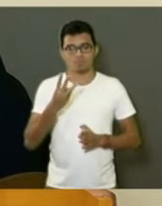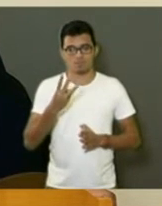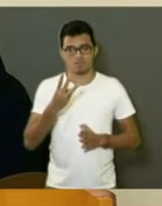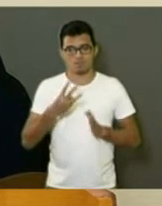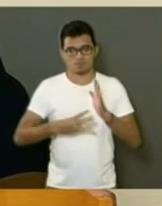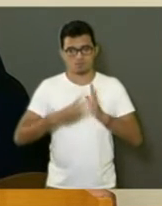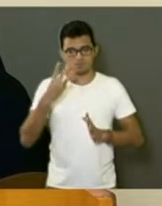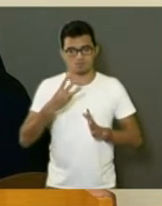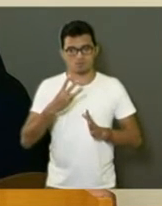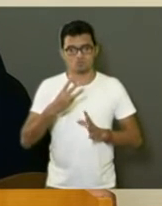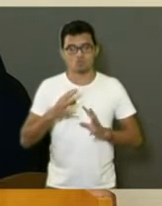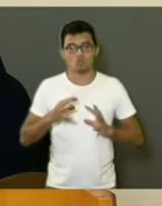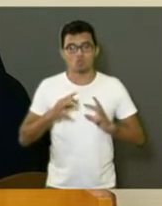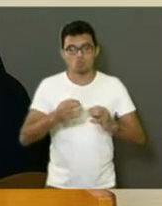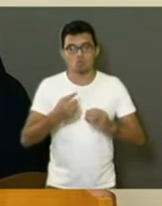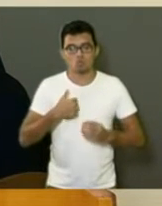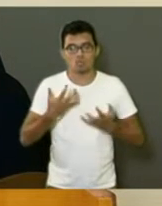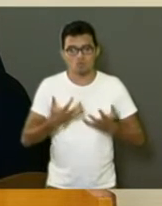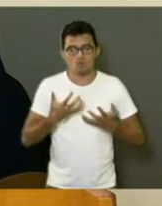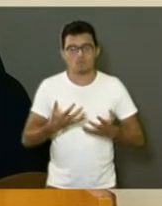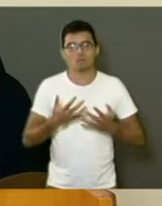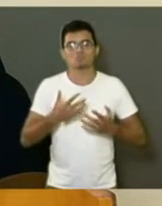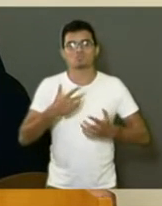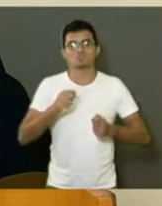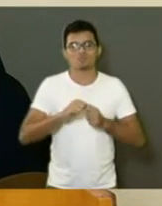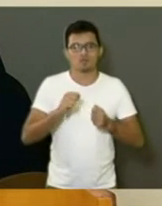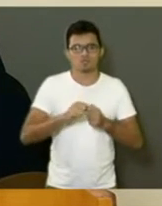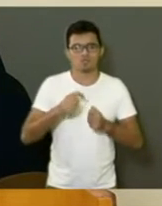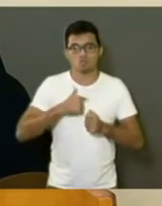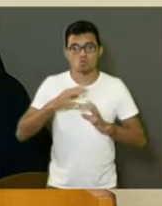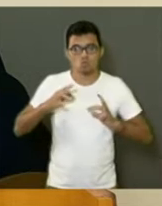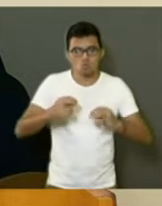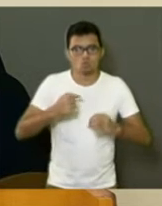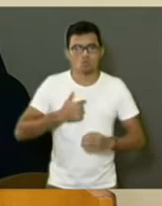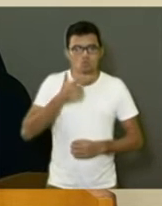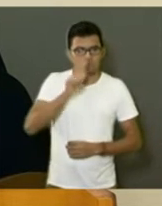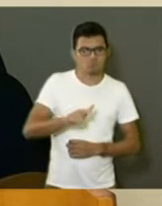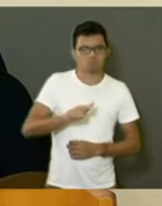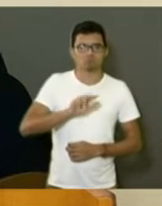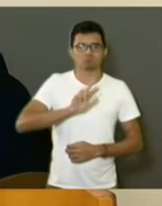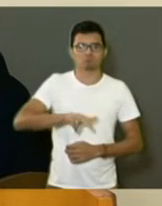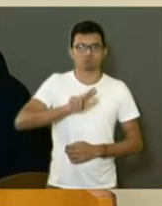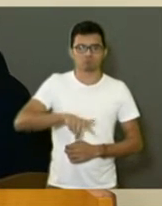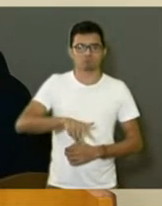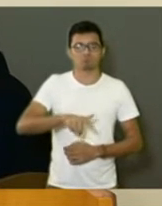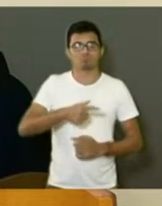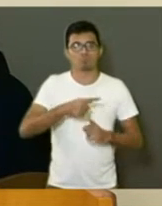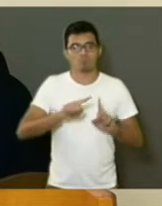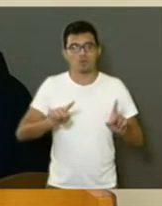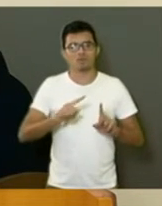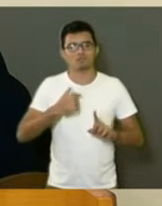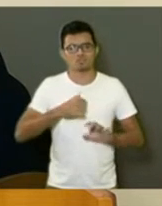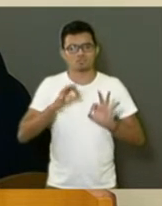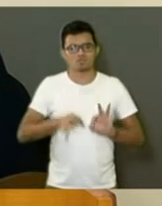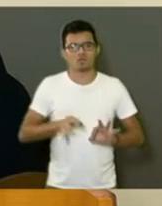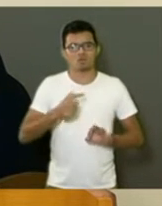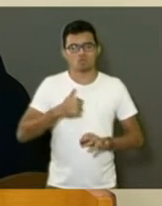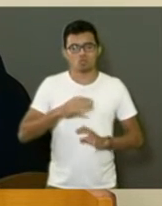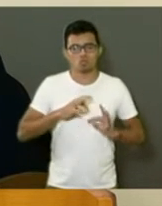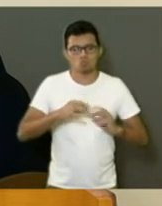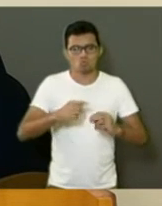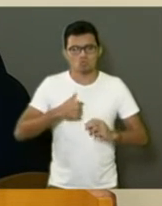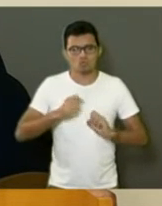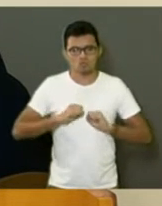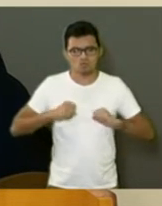eu consegui, nesses oito anos de mandato, mas pode ter certeza que tudo que eu fiz,